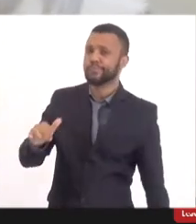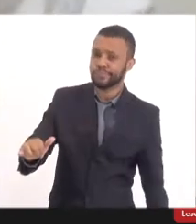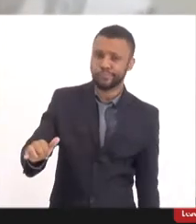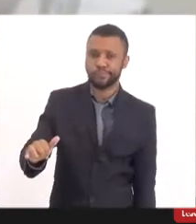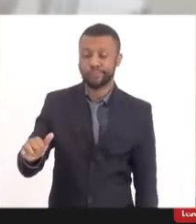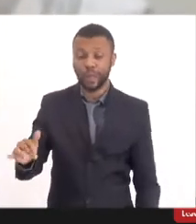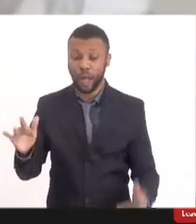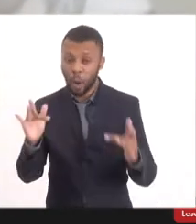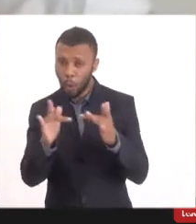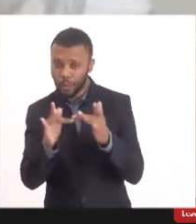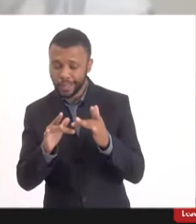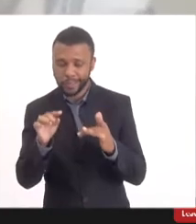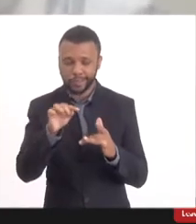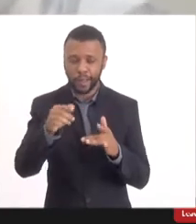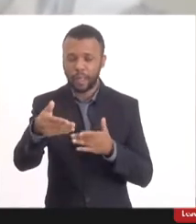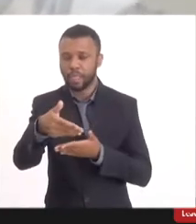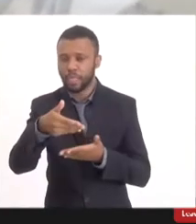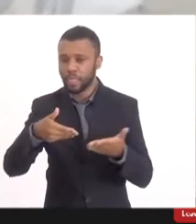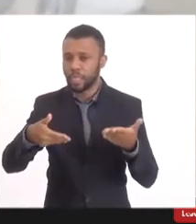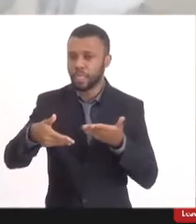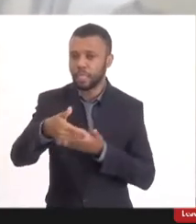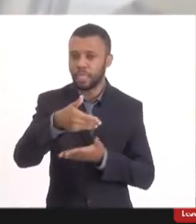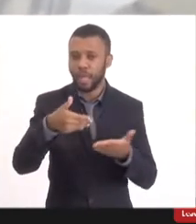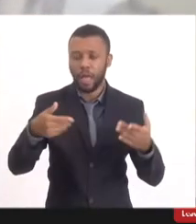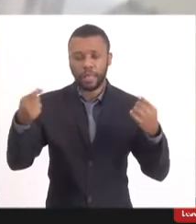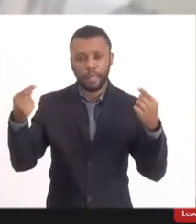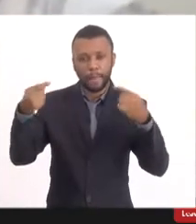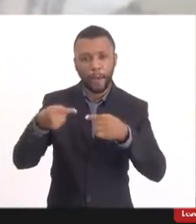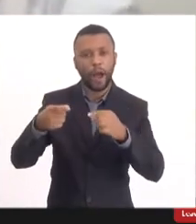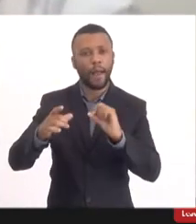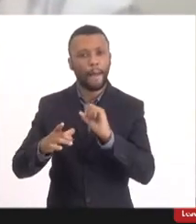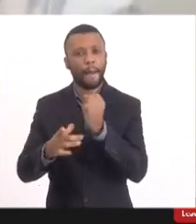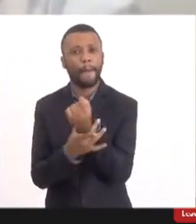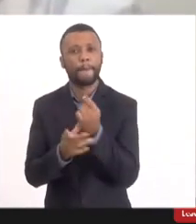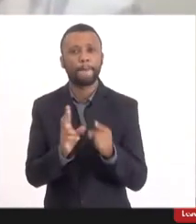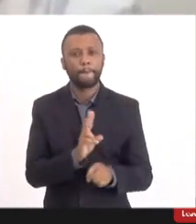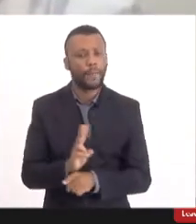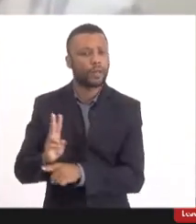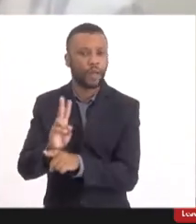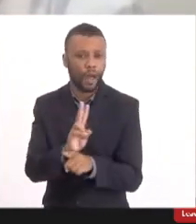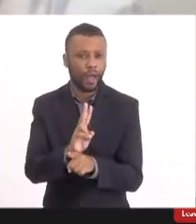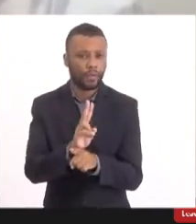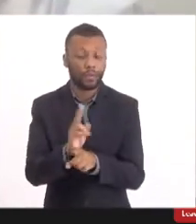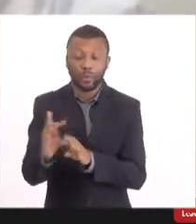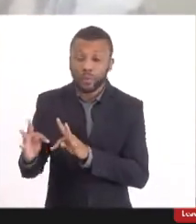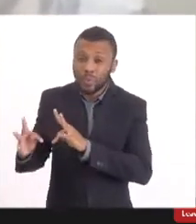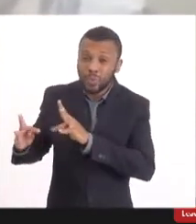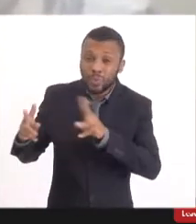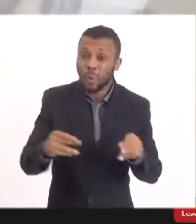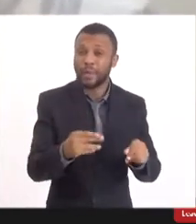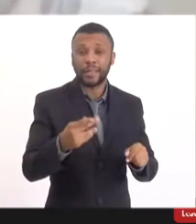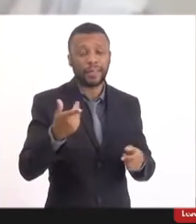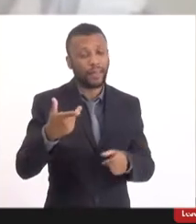se interpõem entre elas e protegem. Todas as vacinas são pensadas dessa forma. Elas não são pensadas em vacinar 100% da